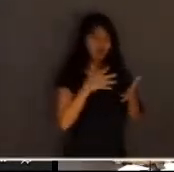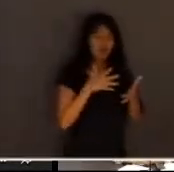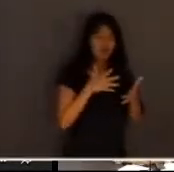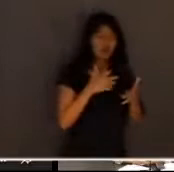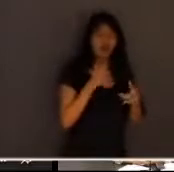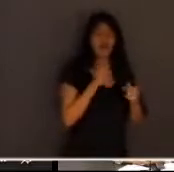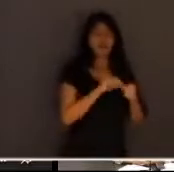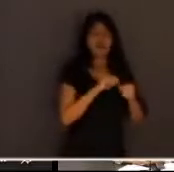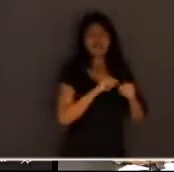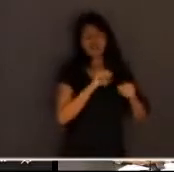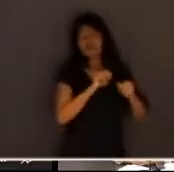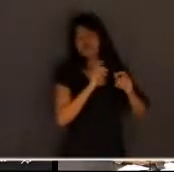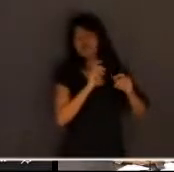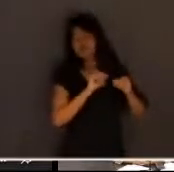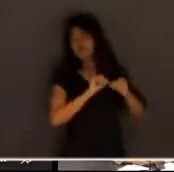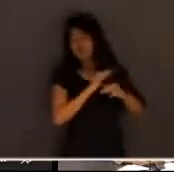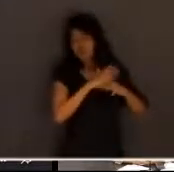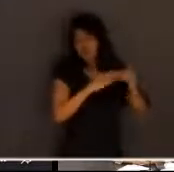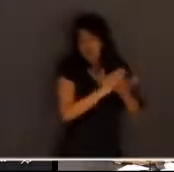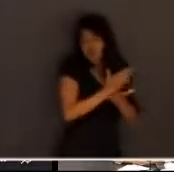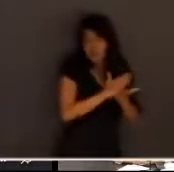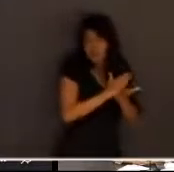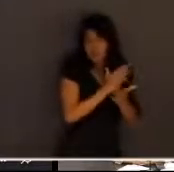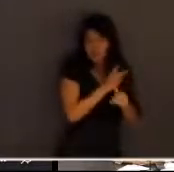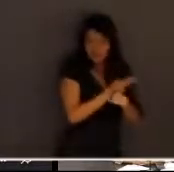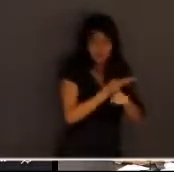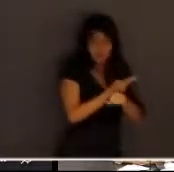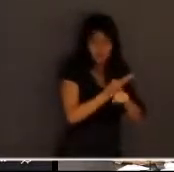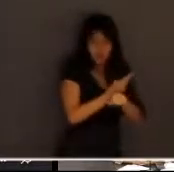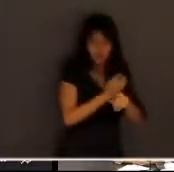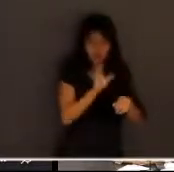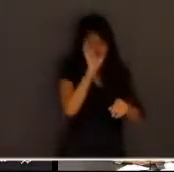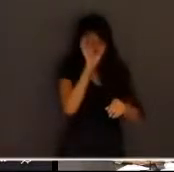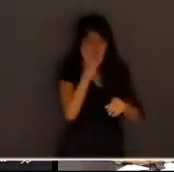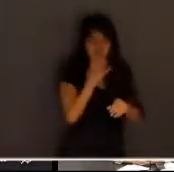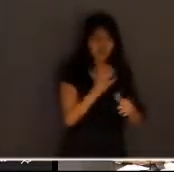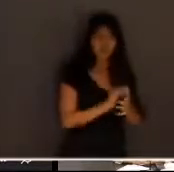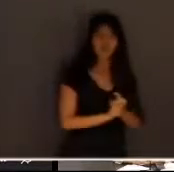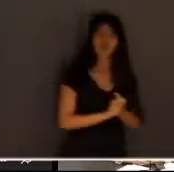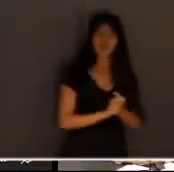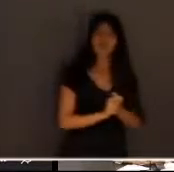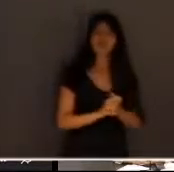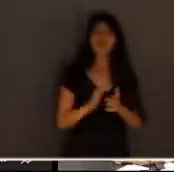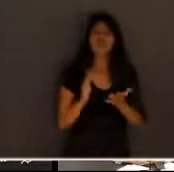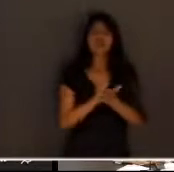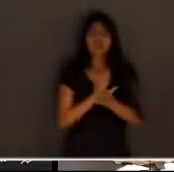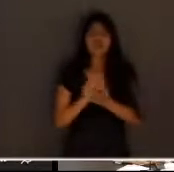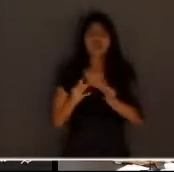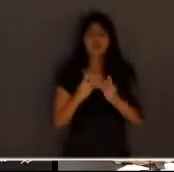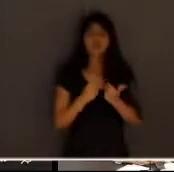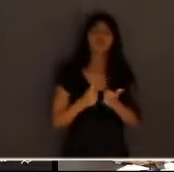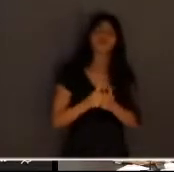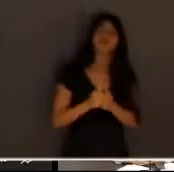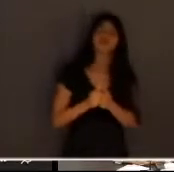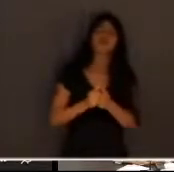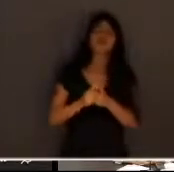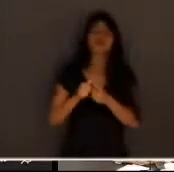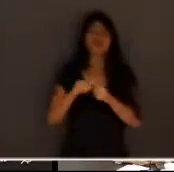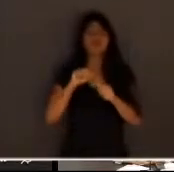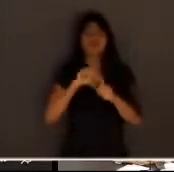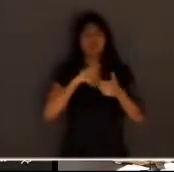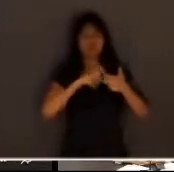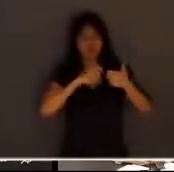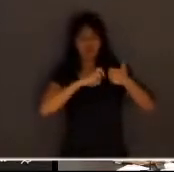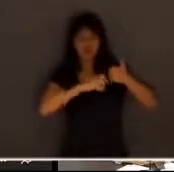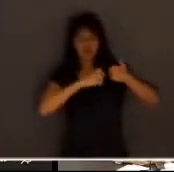não tenho dúvida nenhuma que toda toda a sessão de julgamento do tribunal do júri é um litígio